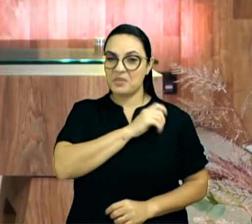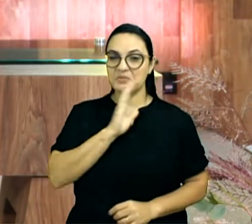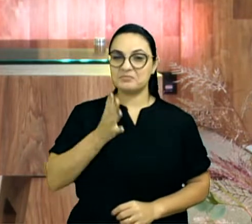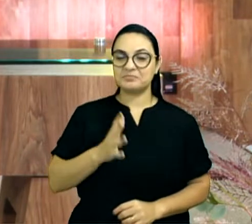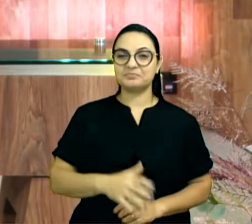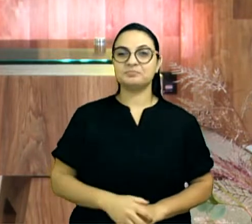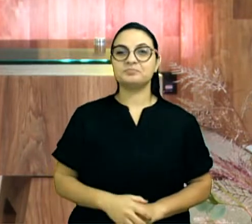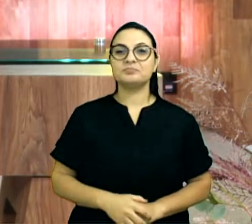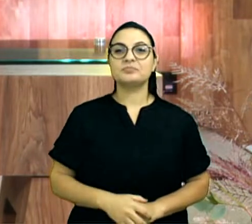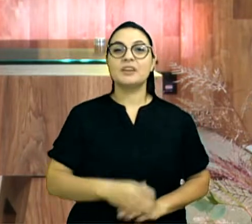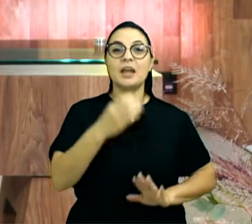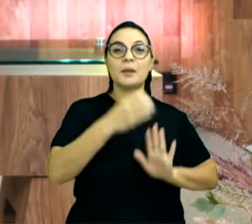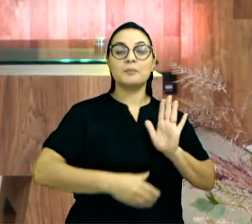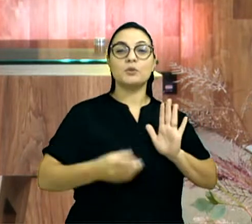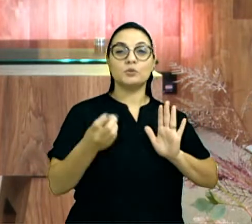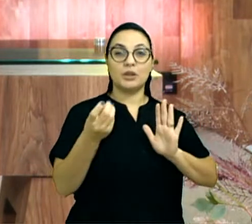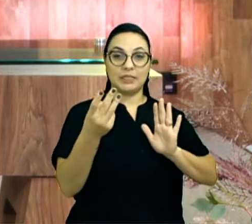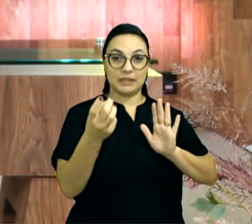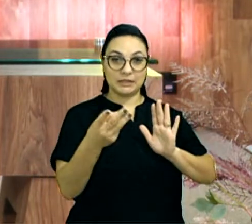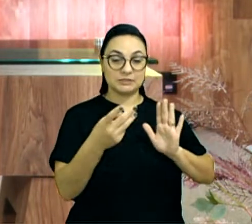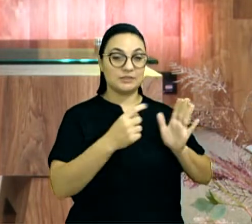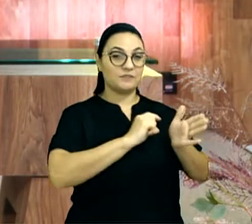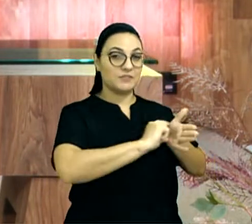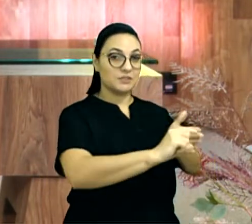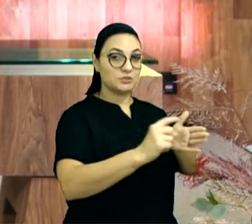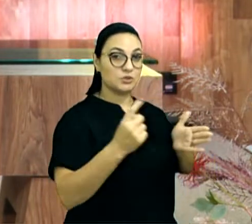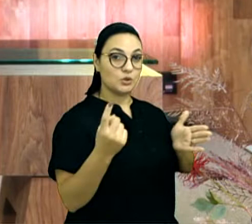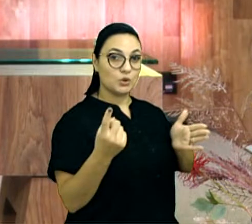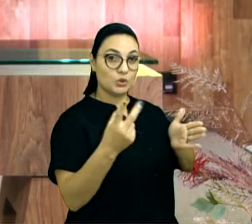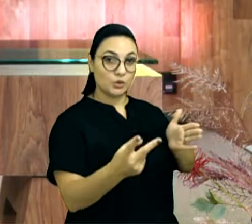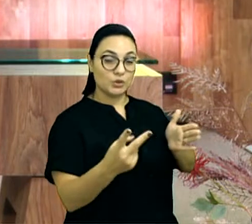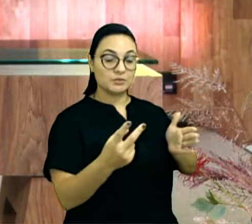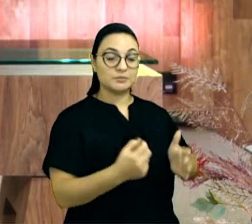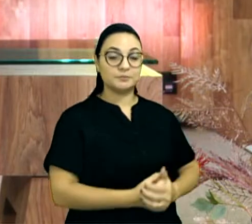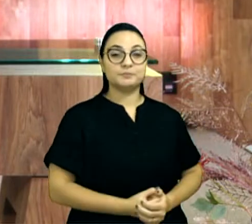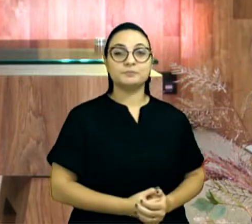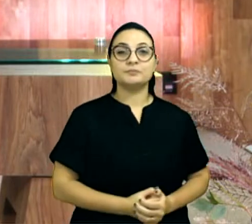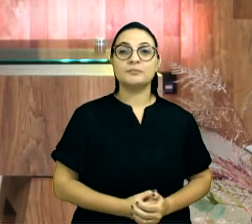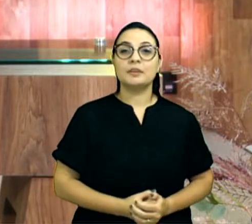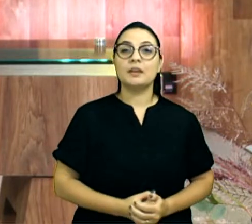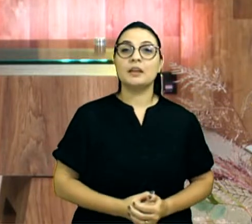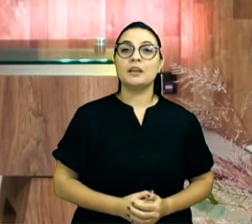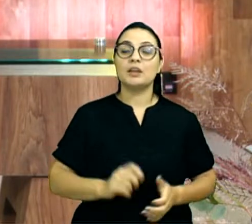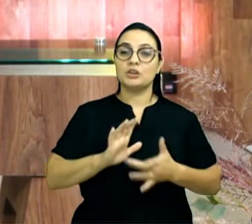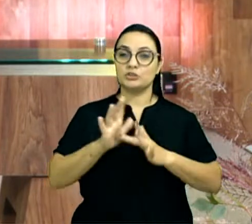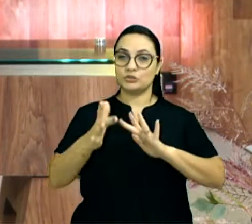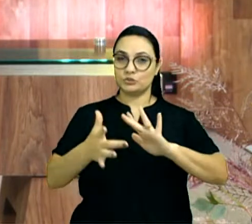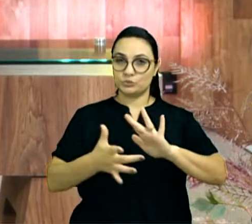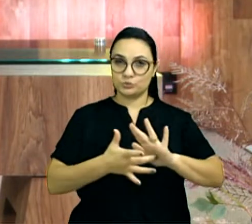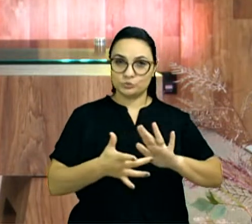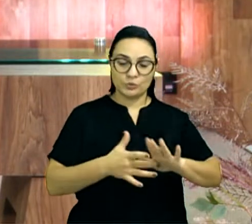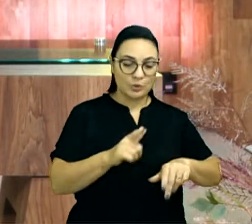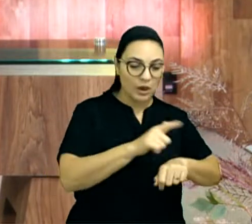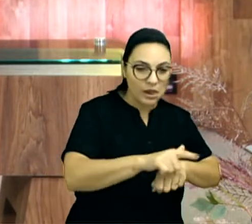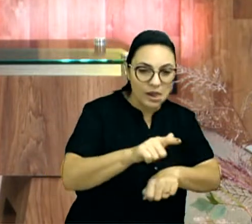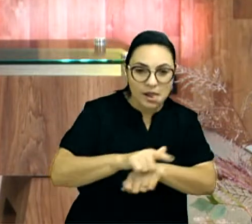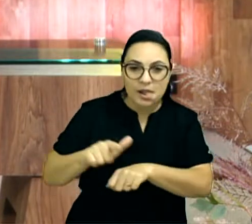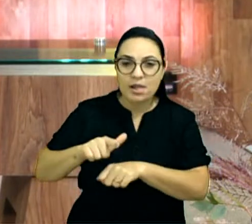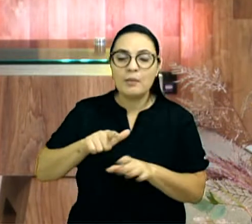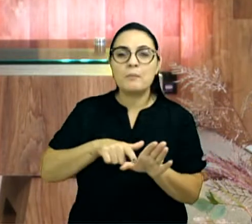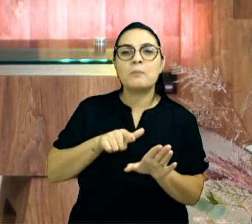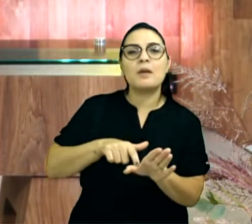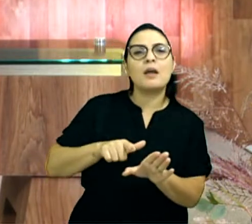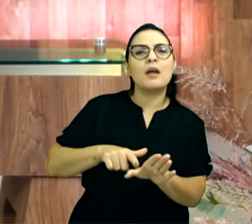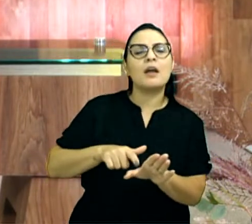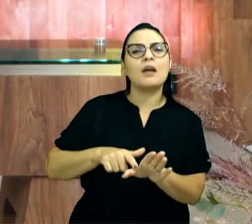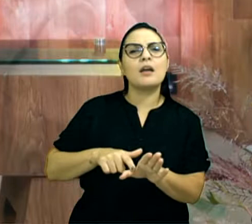13, 12. Depois de lhes lavar os pés, tomou as vestes e voltando à mesa, perguntou